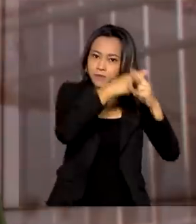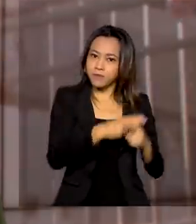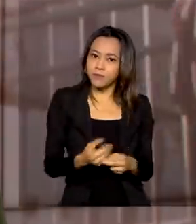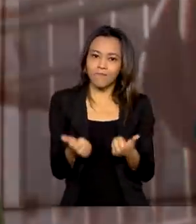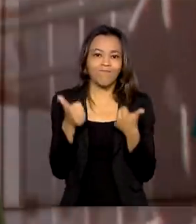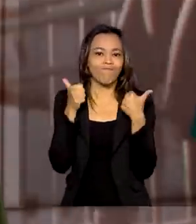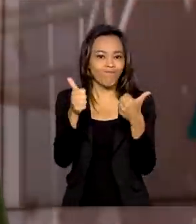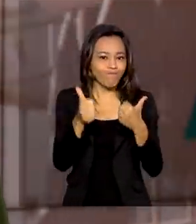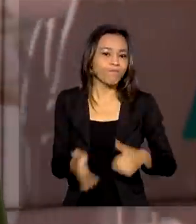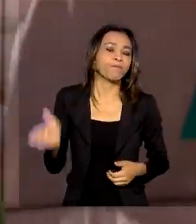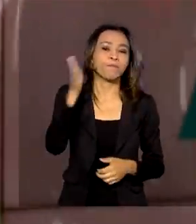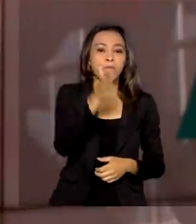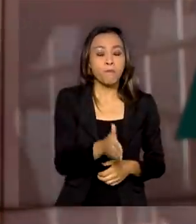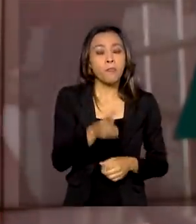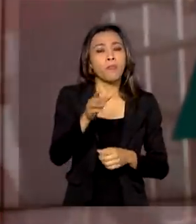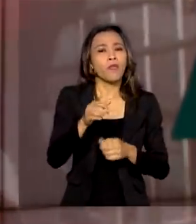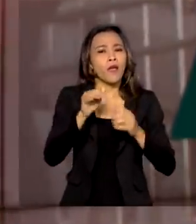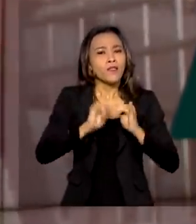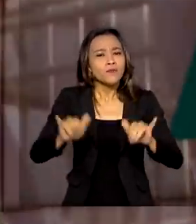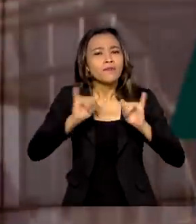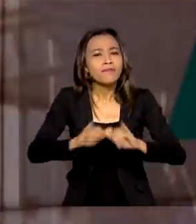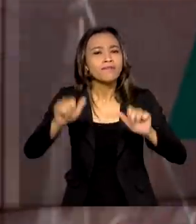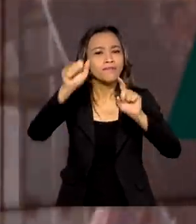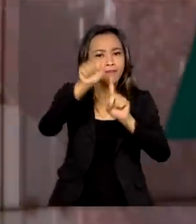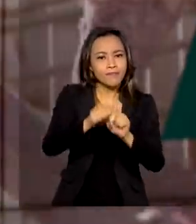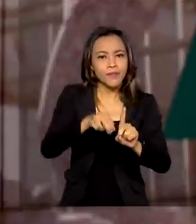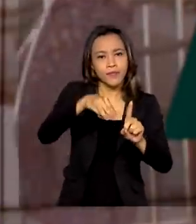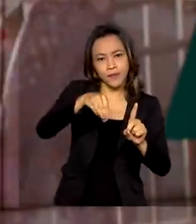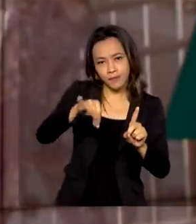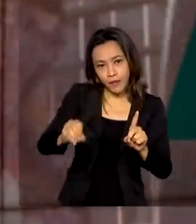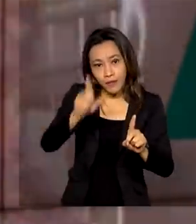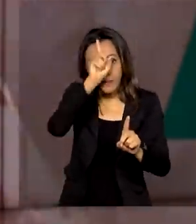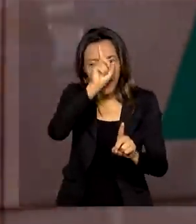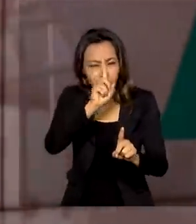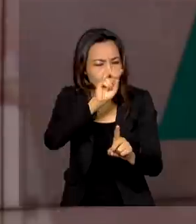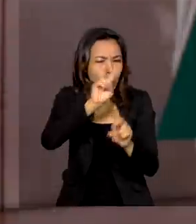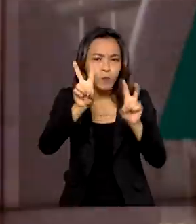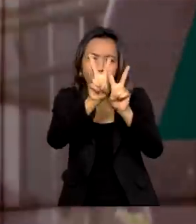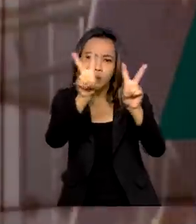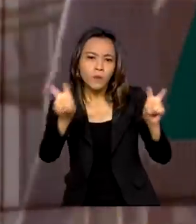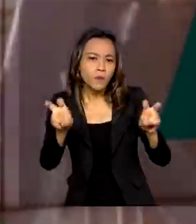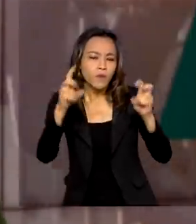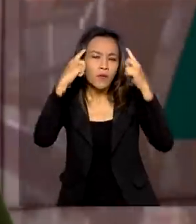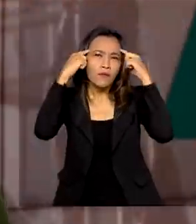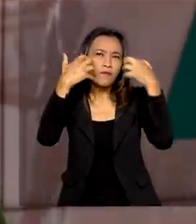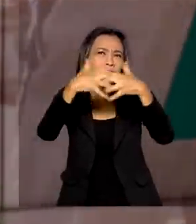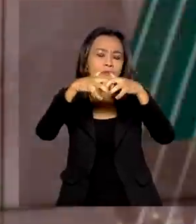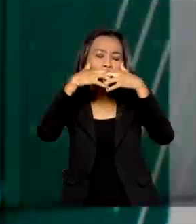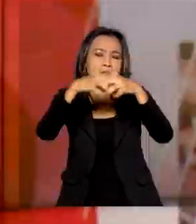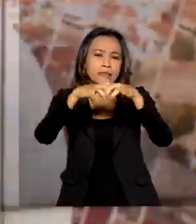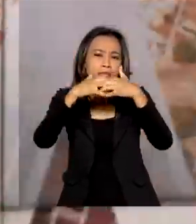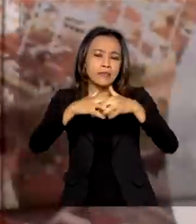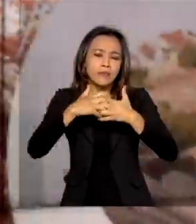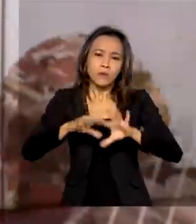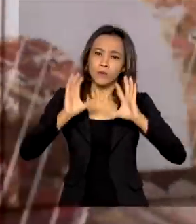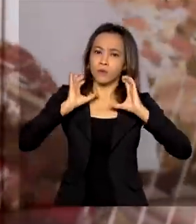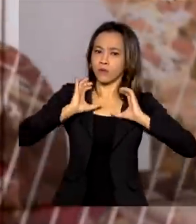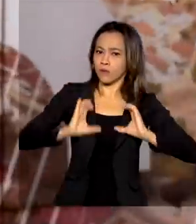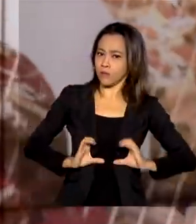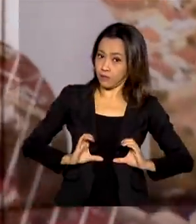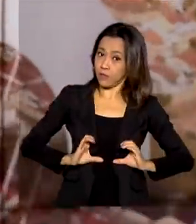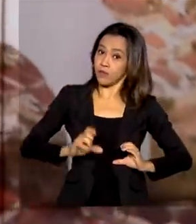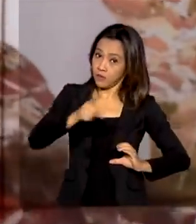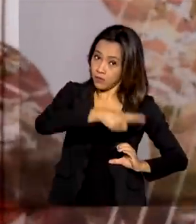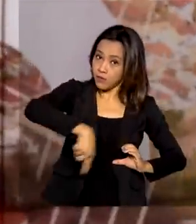A campanha Maio Amarelo deste ano quer trazer a reflexão sobre a atitude e a responsabilidade das pessoas no